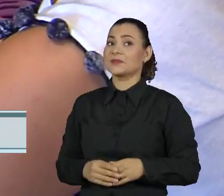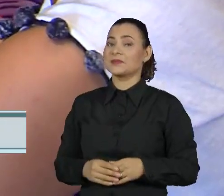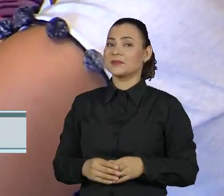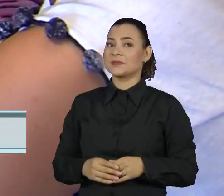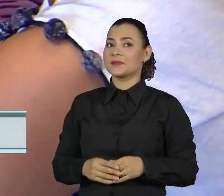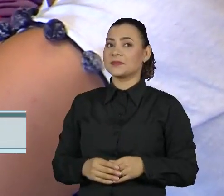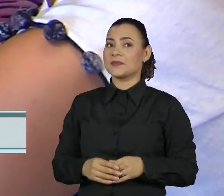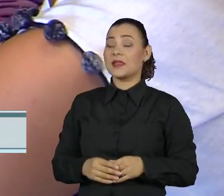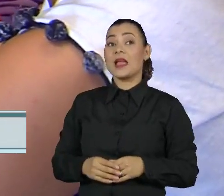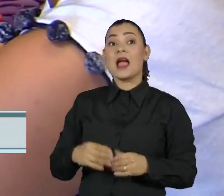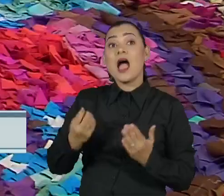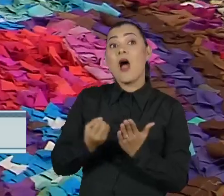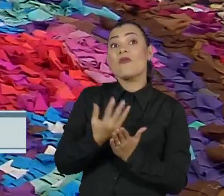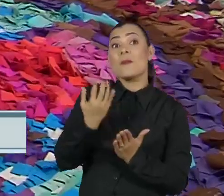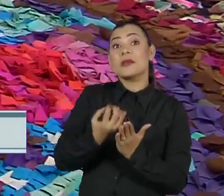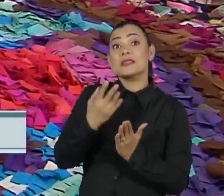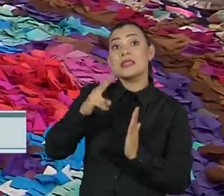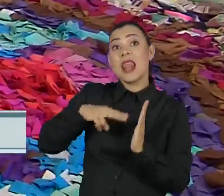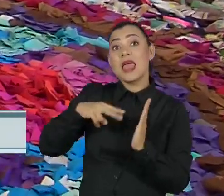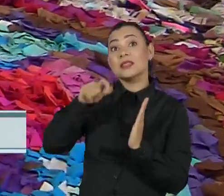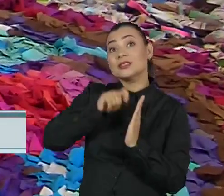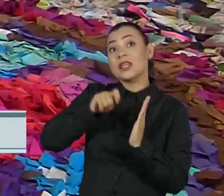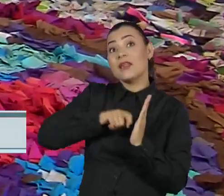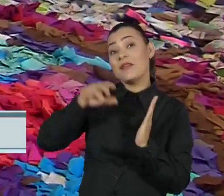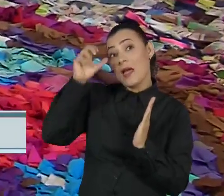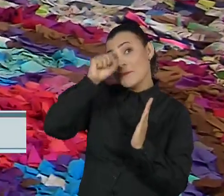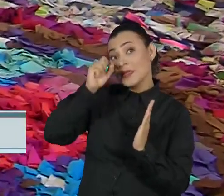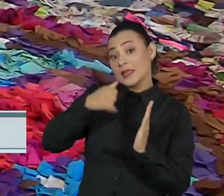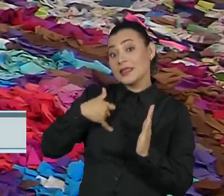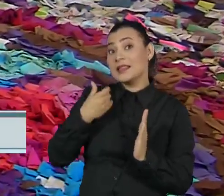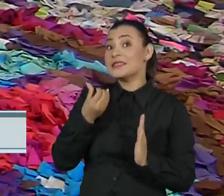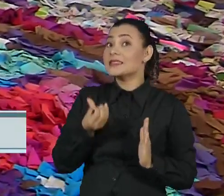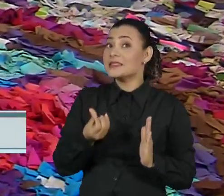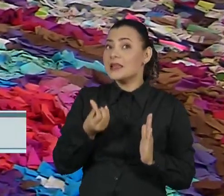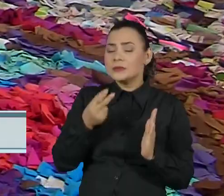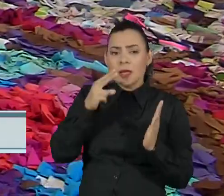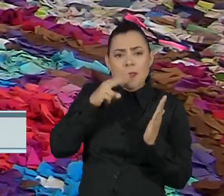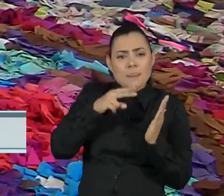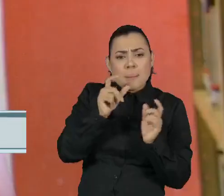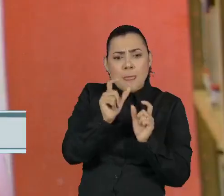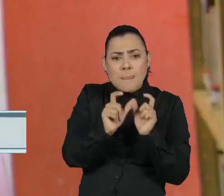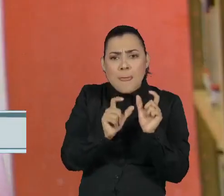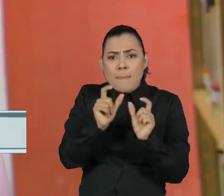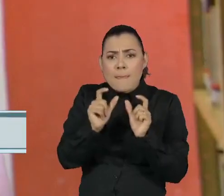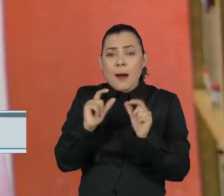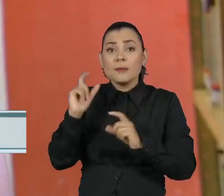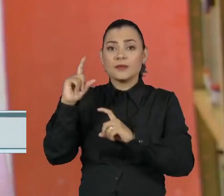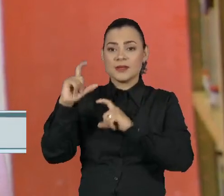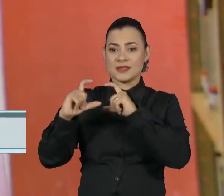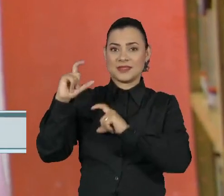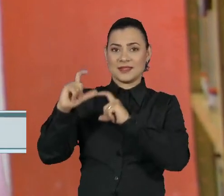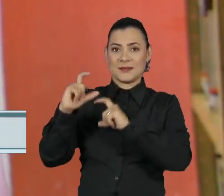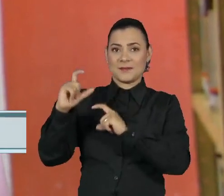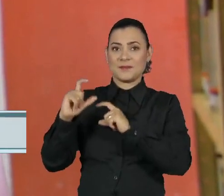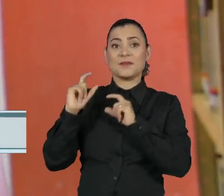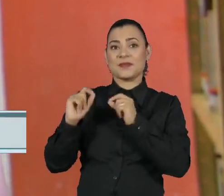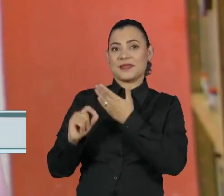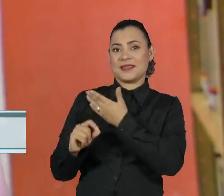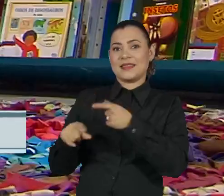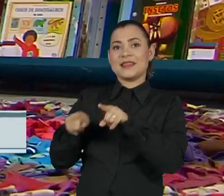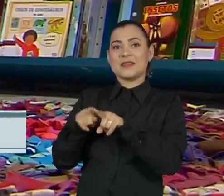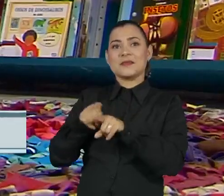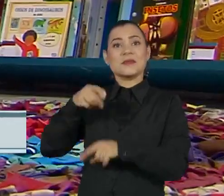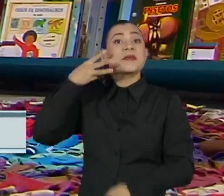Em fase de alfabetização, a Ayô, de seis anos, descobre as primeiras palavras no gibi do personagem favorito, o Chico